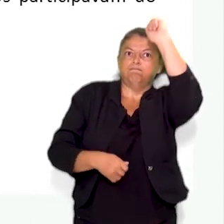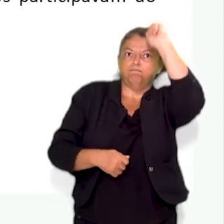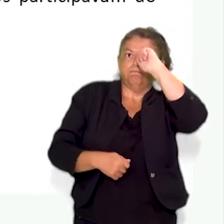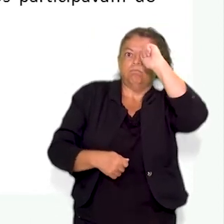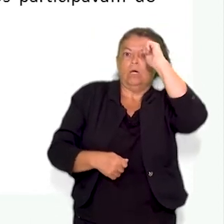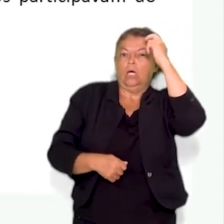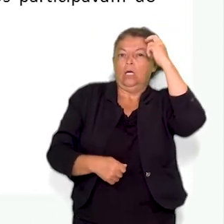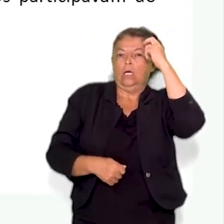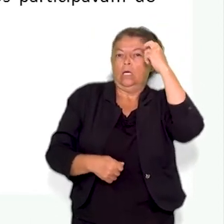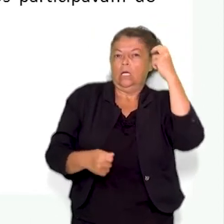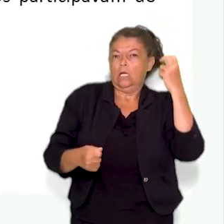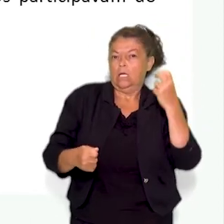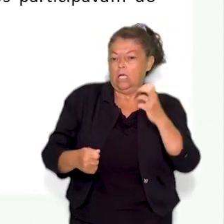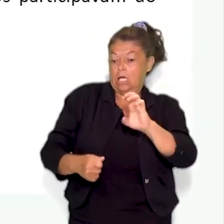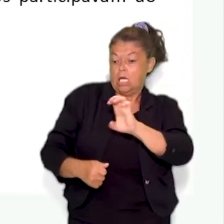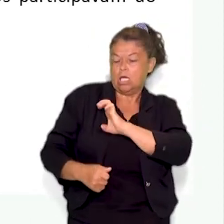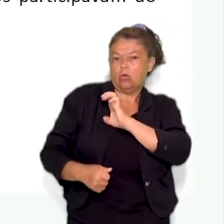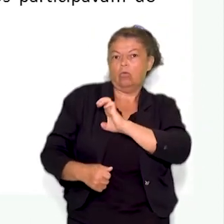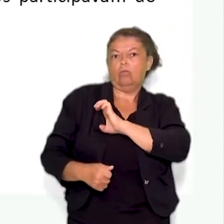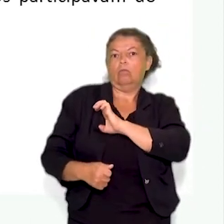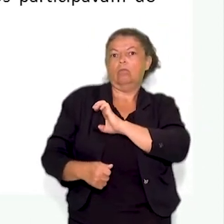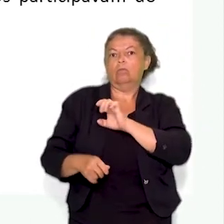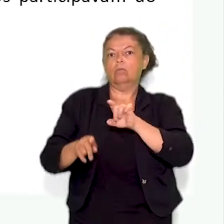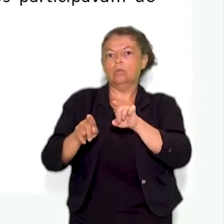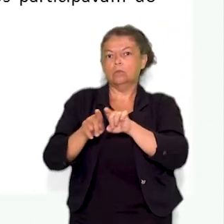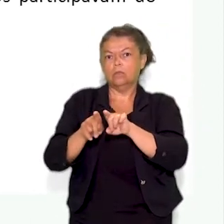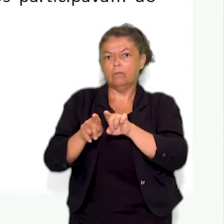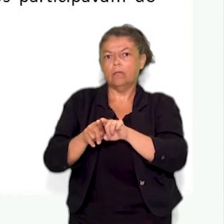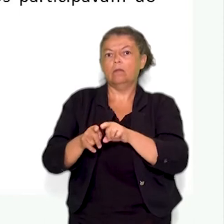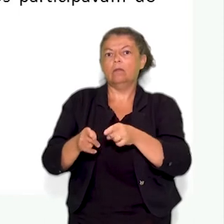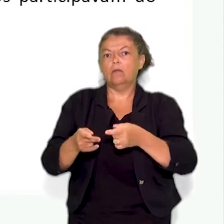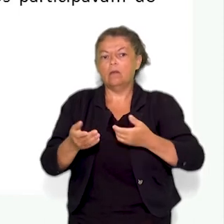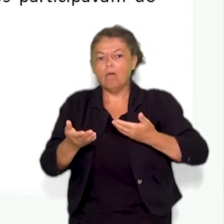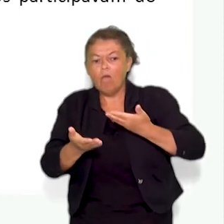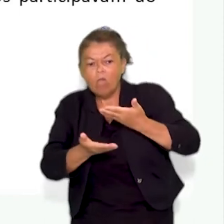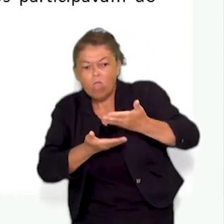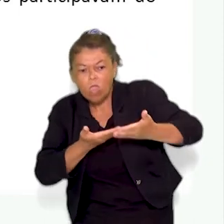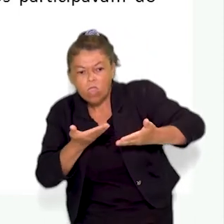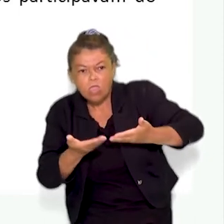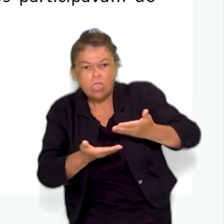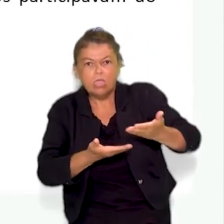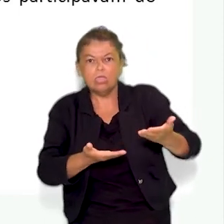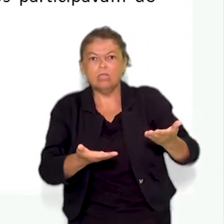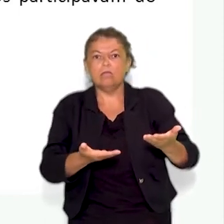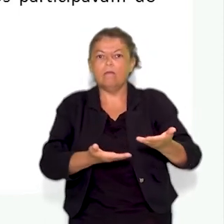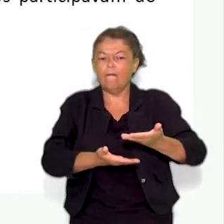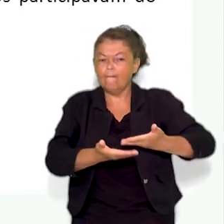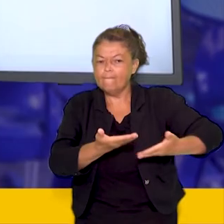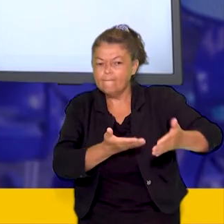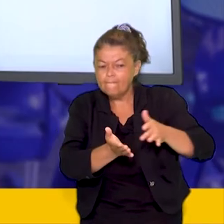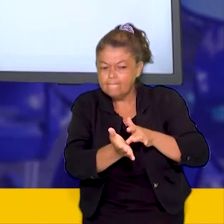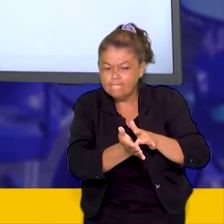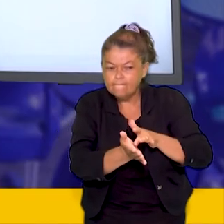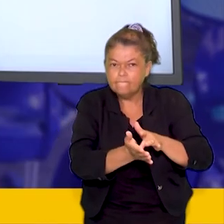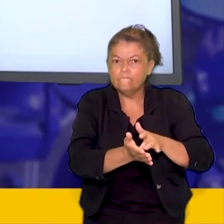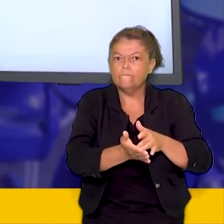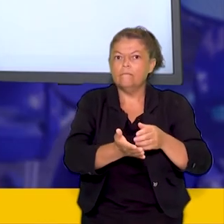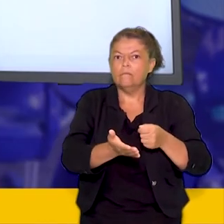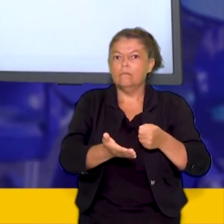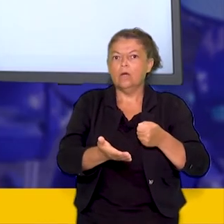os resultados das eleições eram manipulados compra de votos